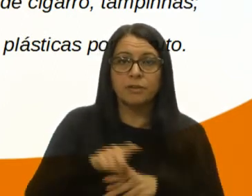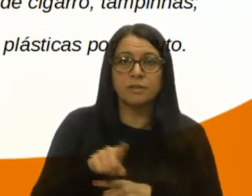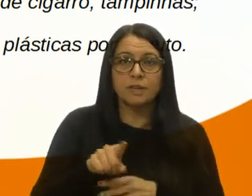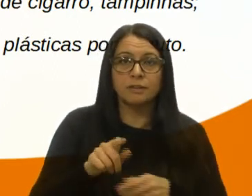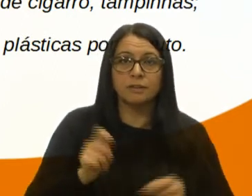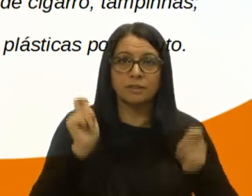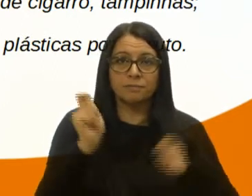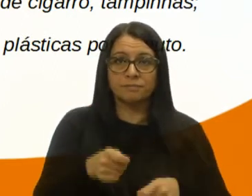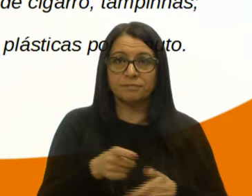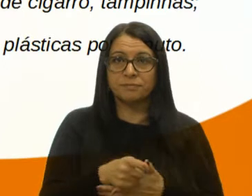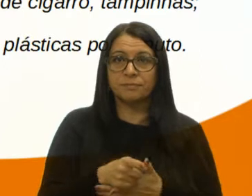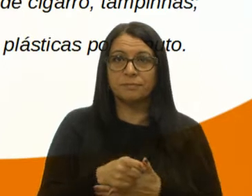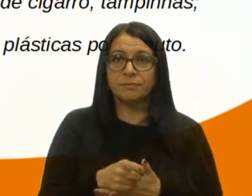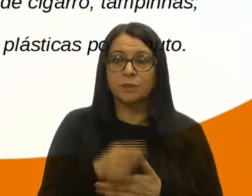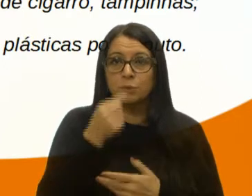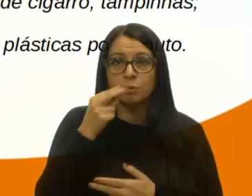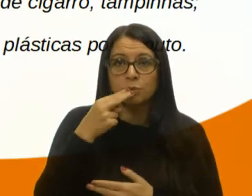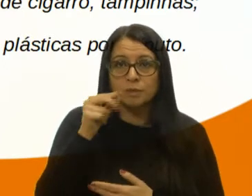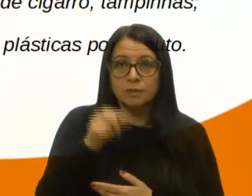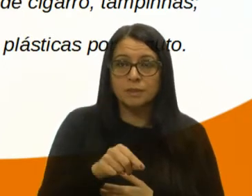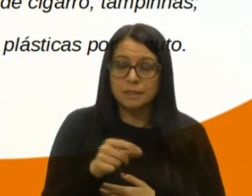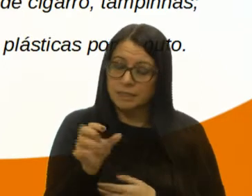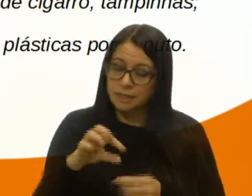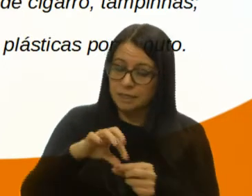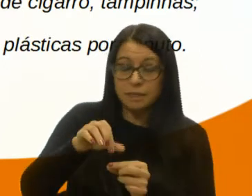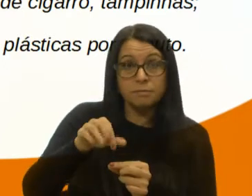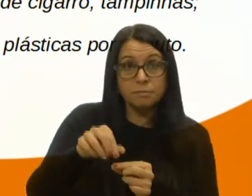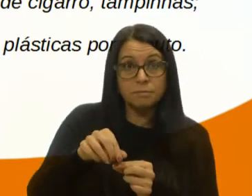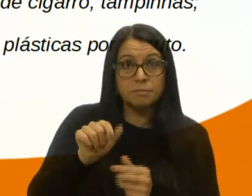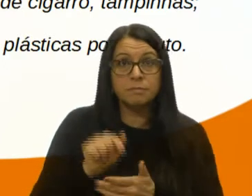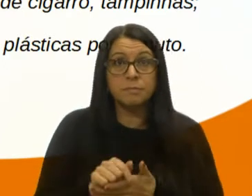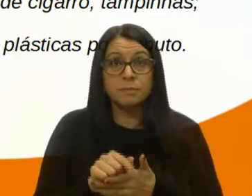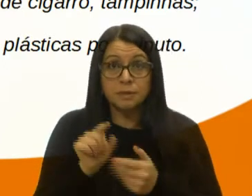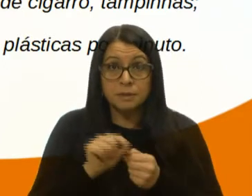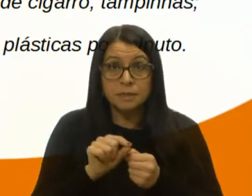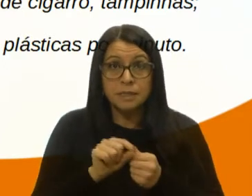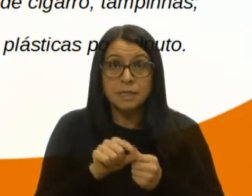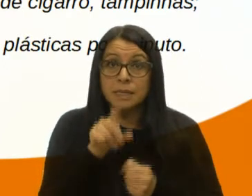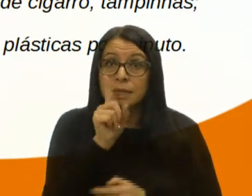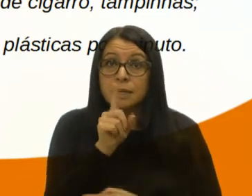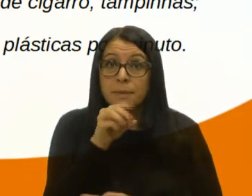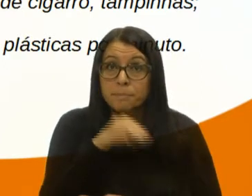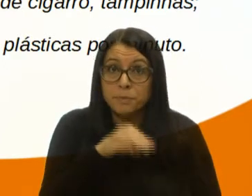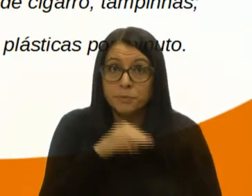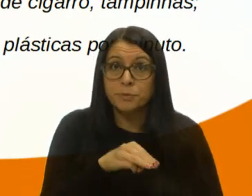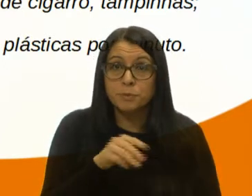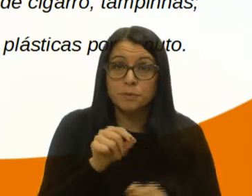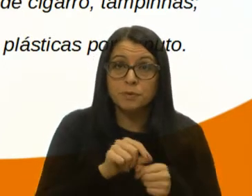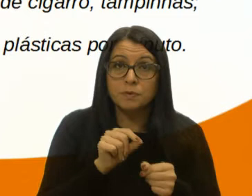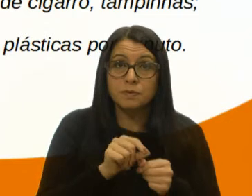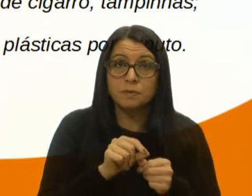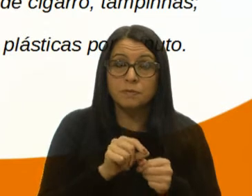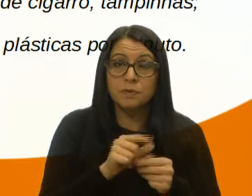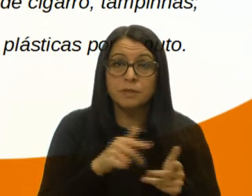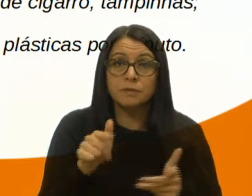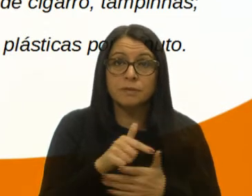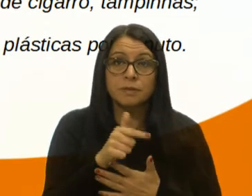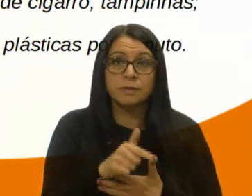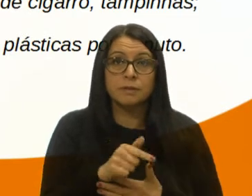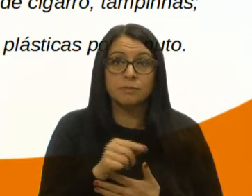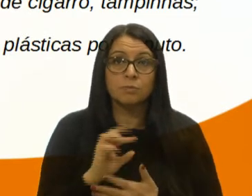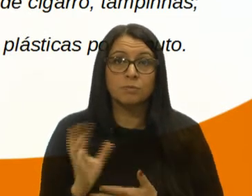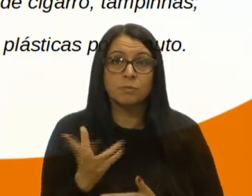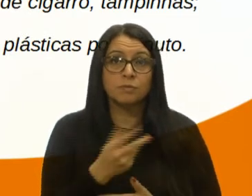redes de pesca, bituca de cigarro, tampinhas. A cada minuto são produzidas em torno de 1